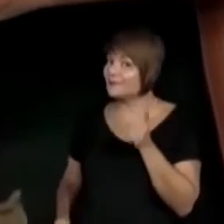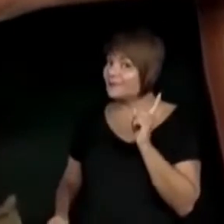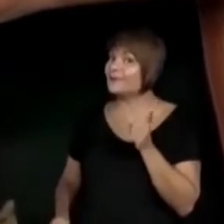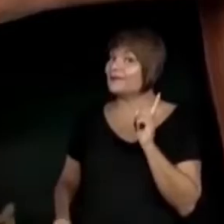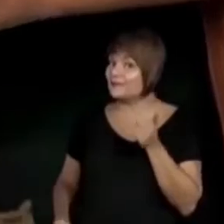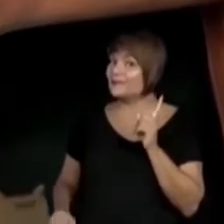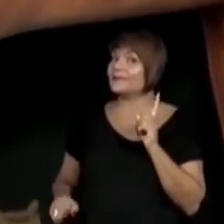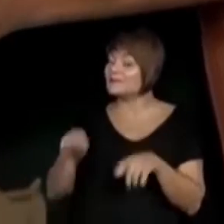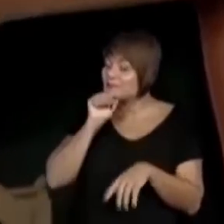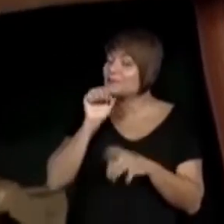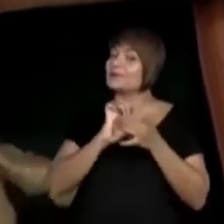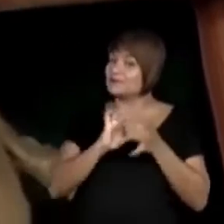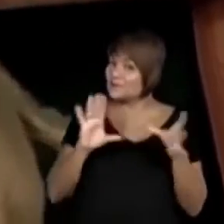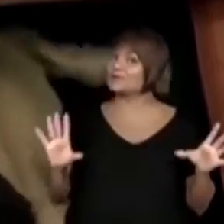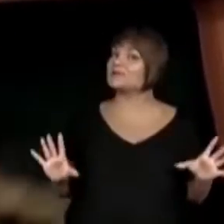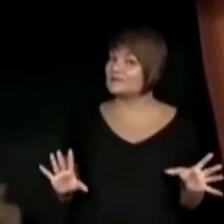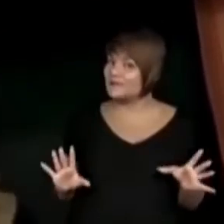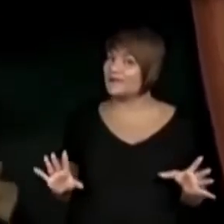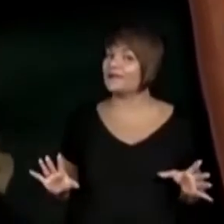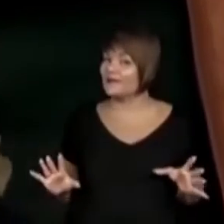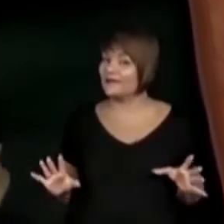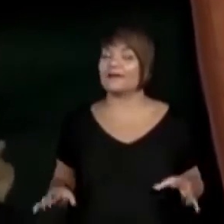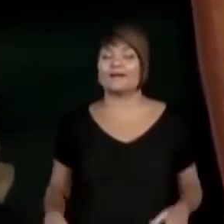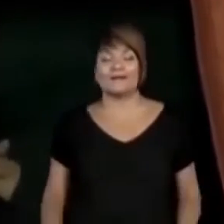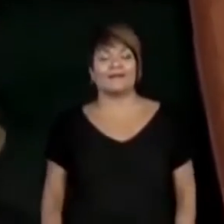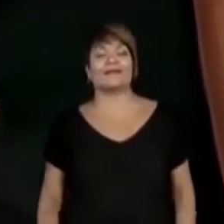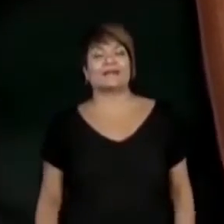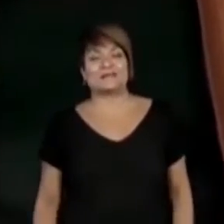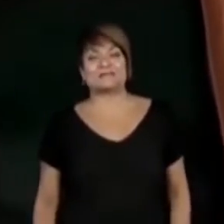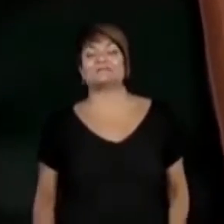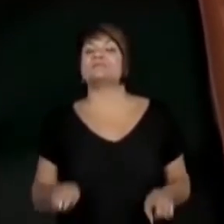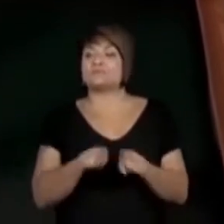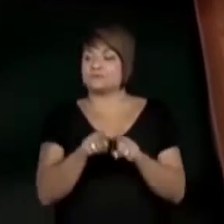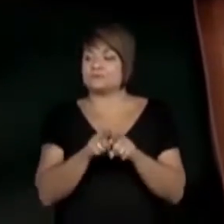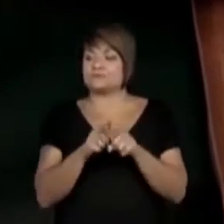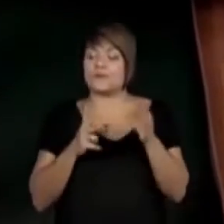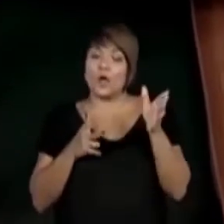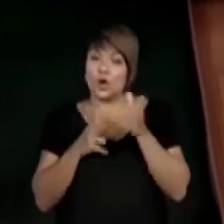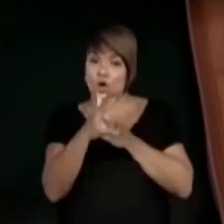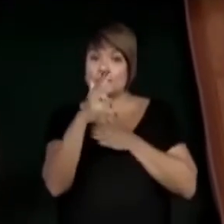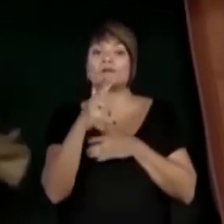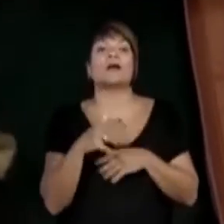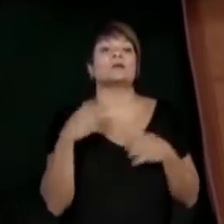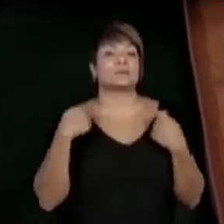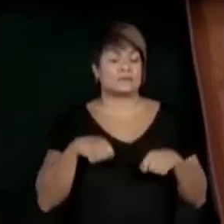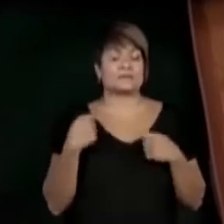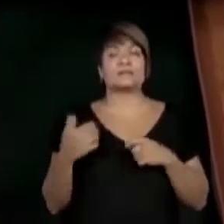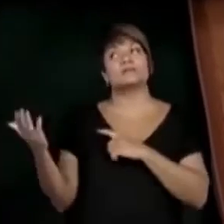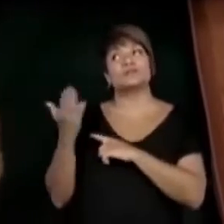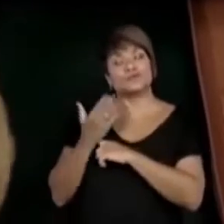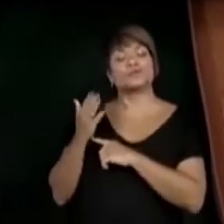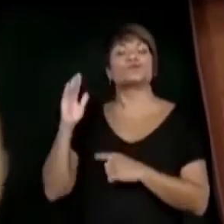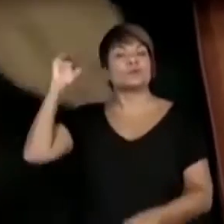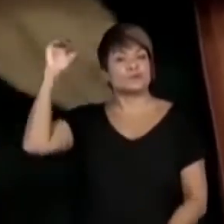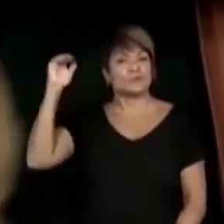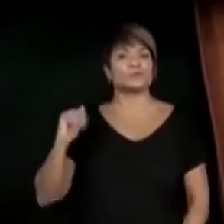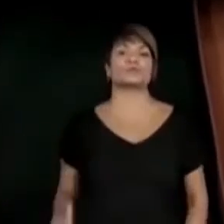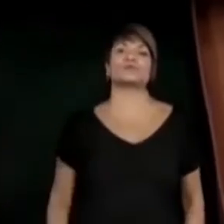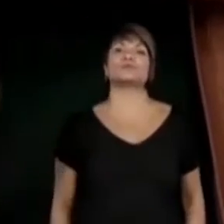autorização para os responsáveis. Até para cortar, né? Com precisar da ajuda para fazer os cortes nos tecidos.